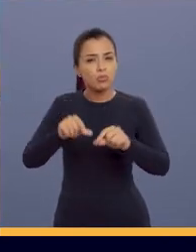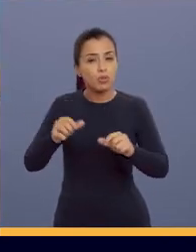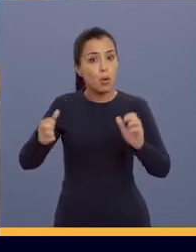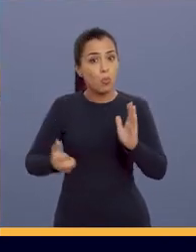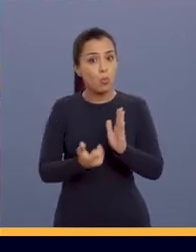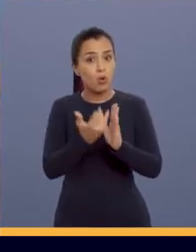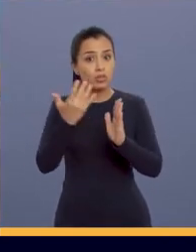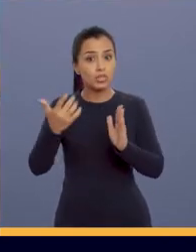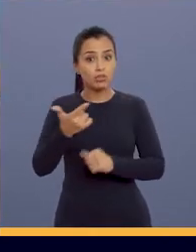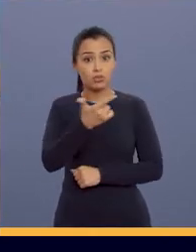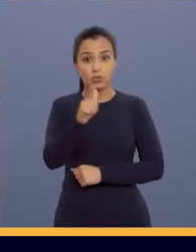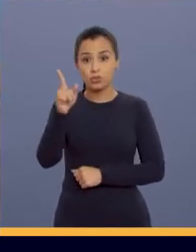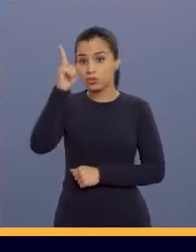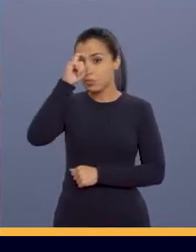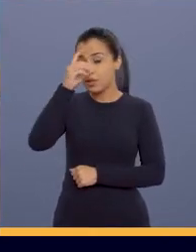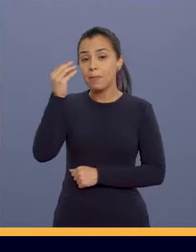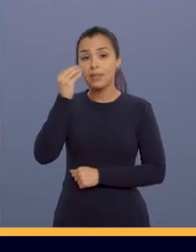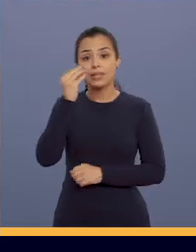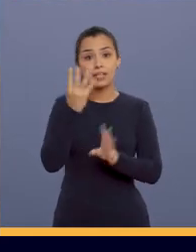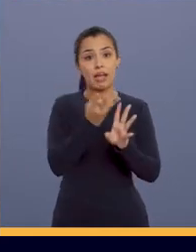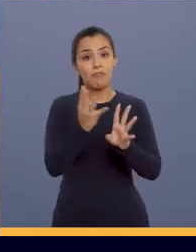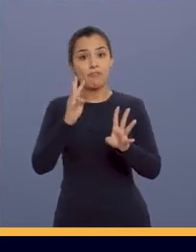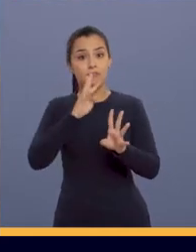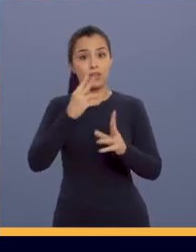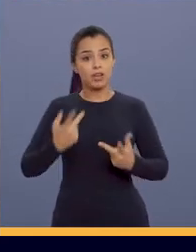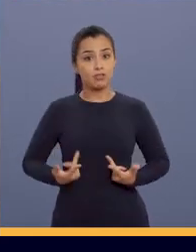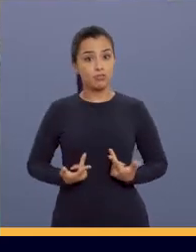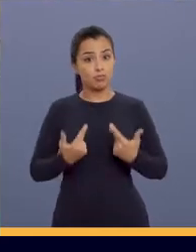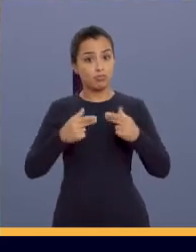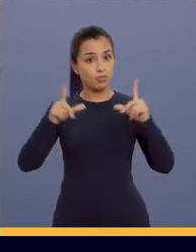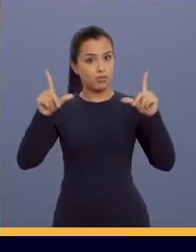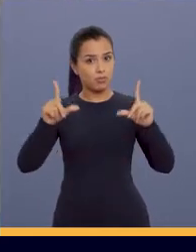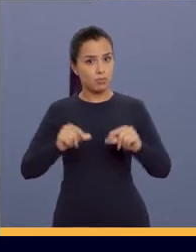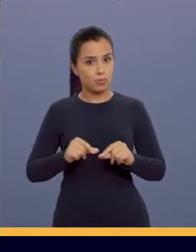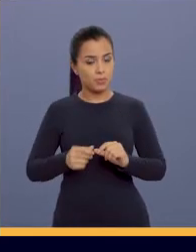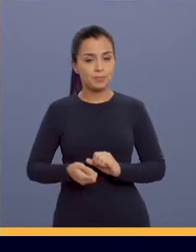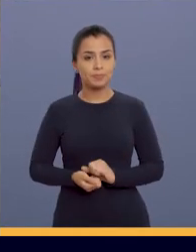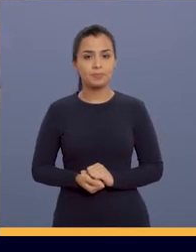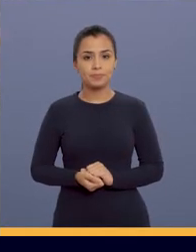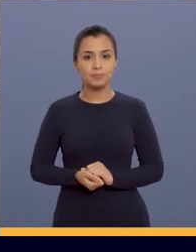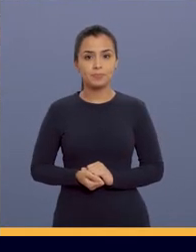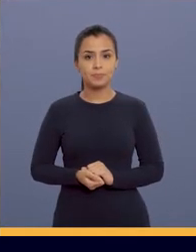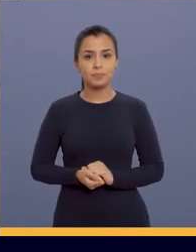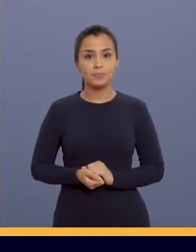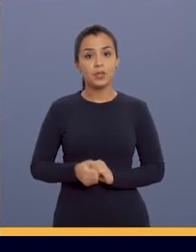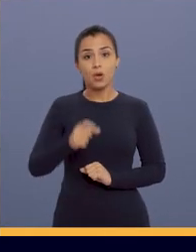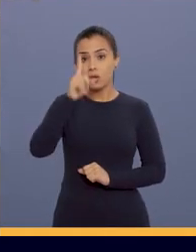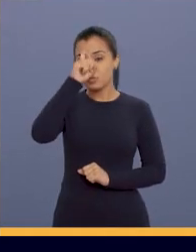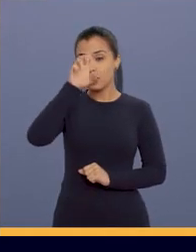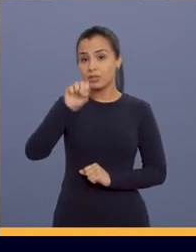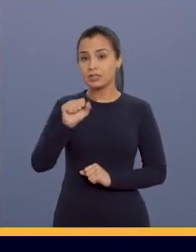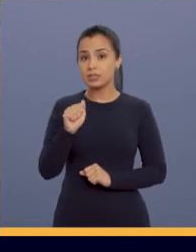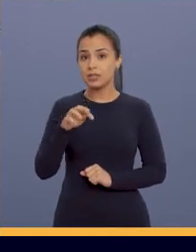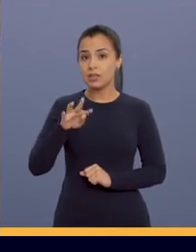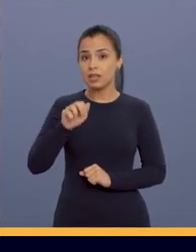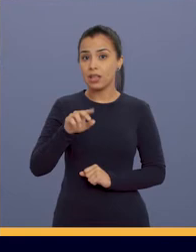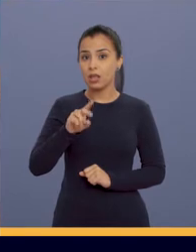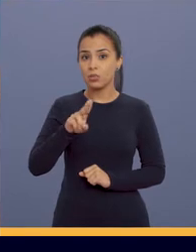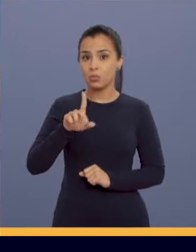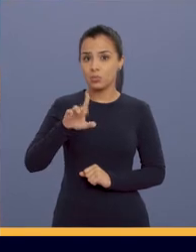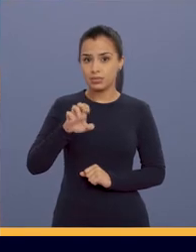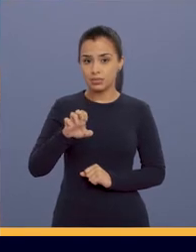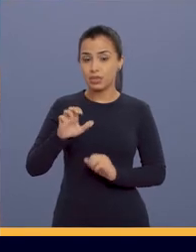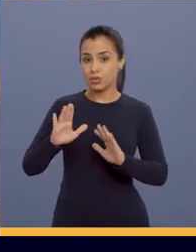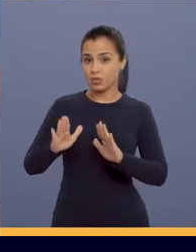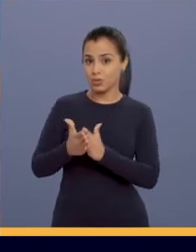continuar a reduzir a fila da cirurgia na cidade de São Paulo. E o Hospital Santa Dulce dos Pobres vai ser um hospital referência